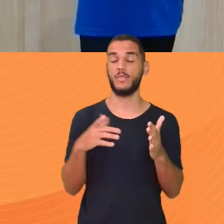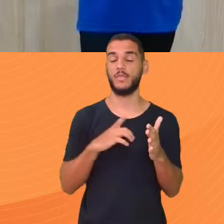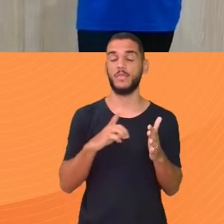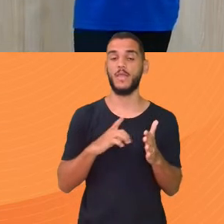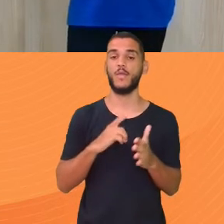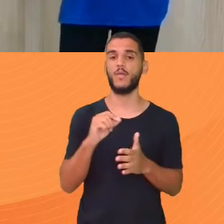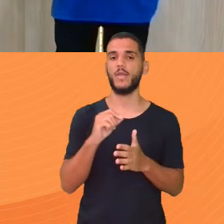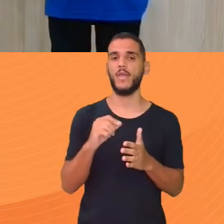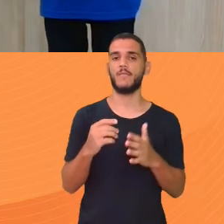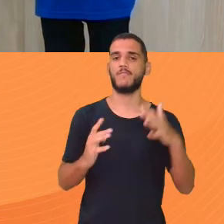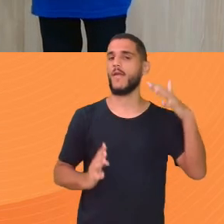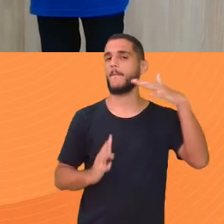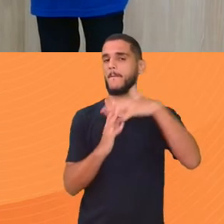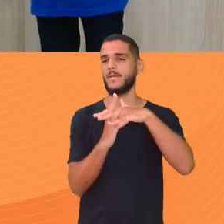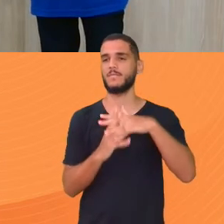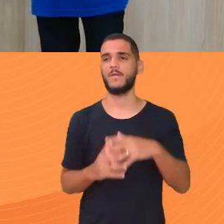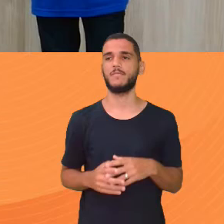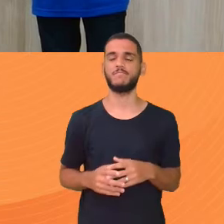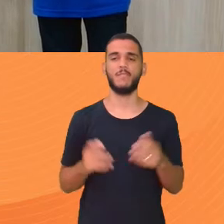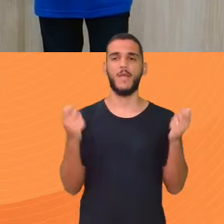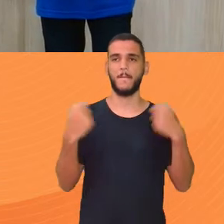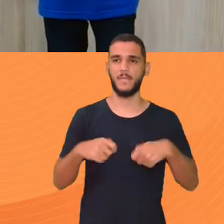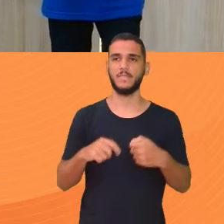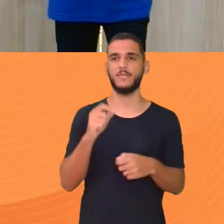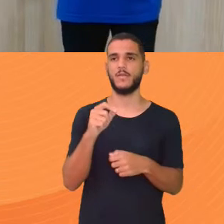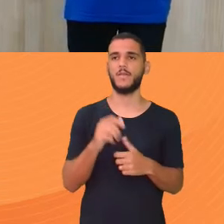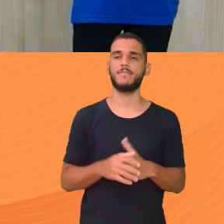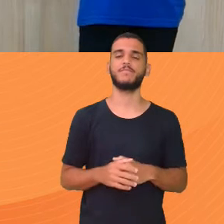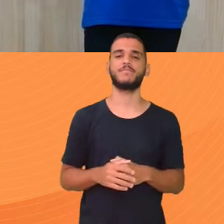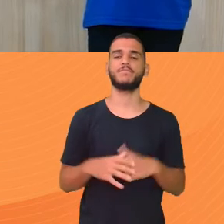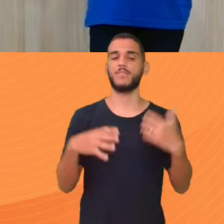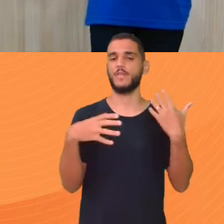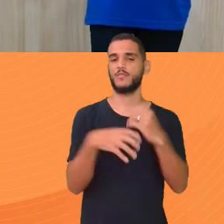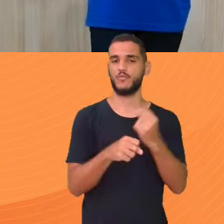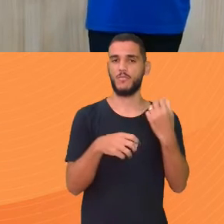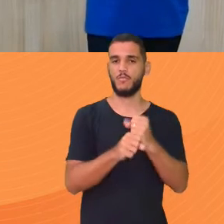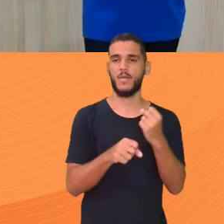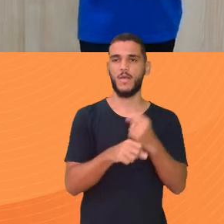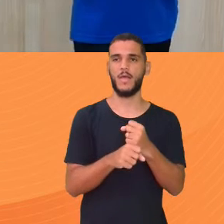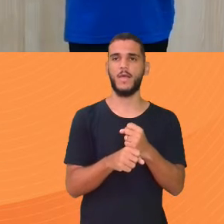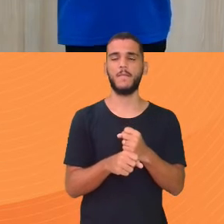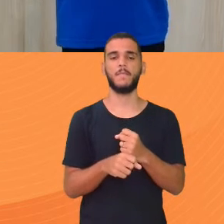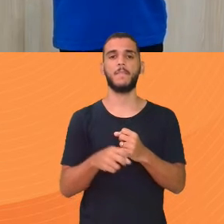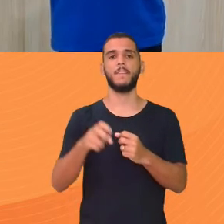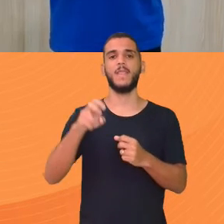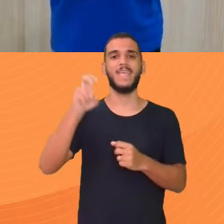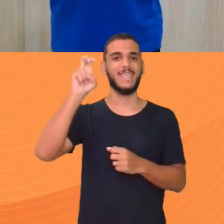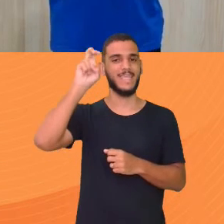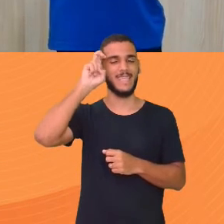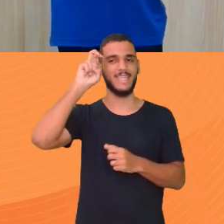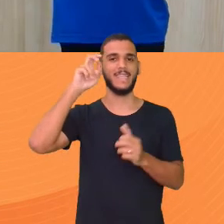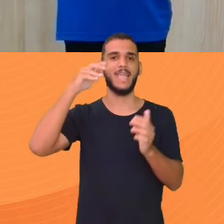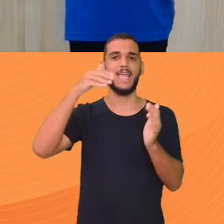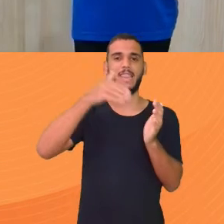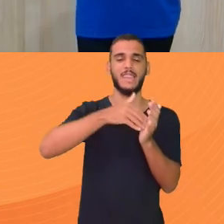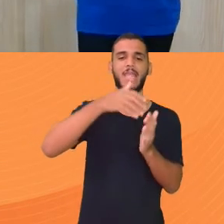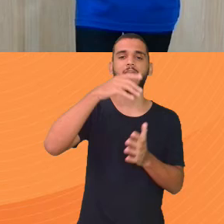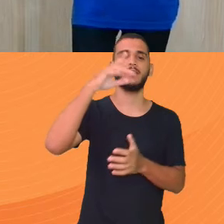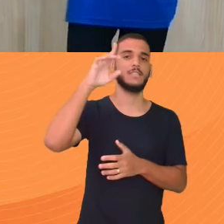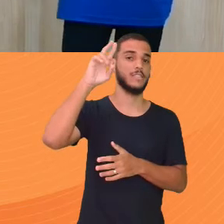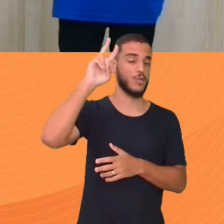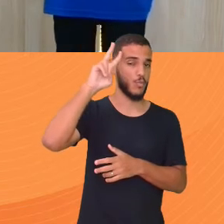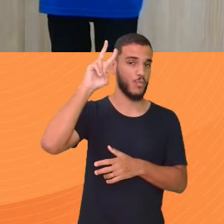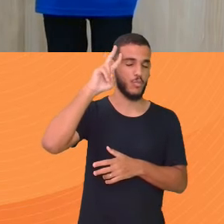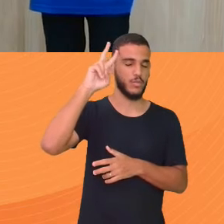deles Se eu tirar a média deles Como que eu faço? Eu vou pegar Somar O da quinta-feira Ou de sexta-feira Ou de